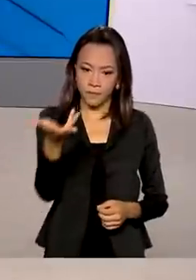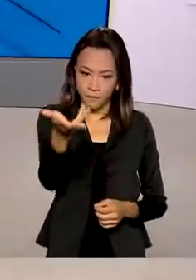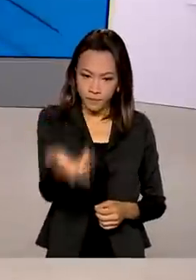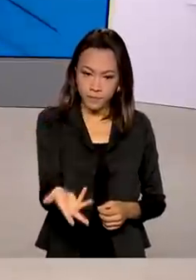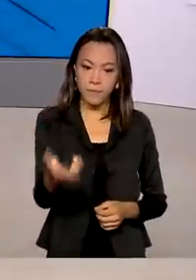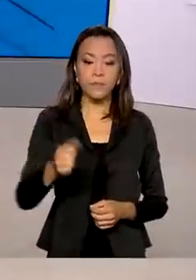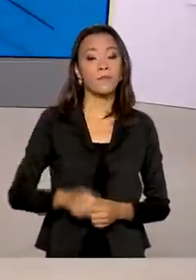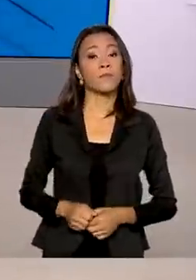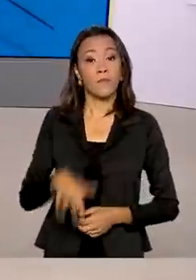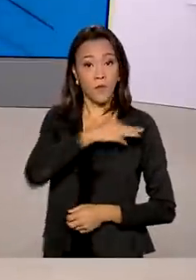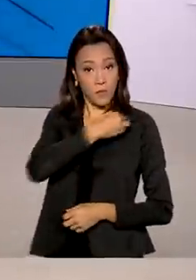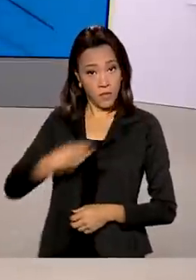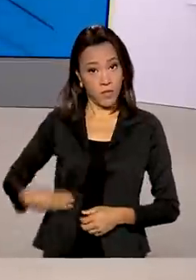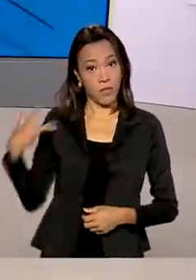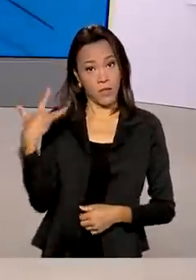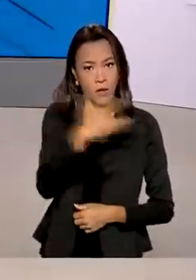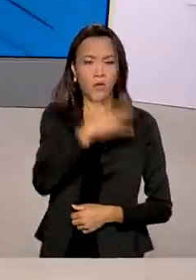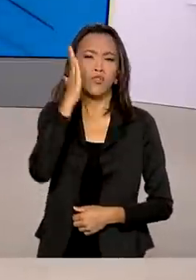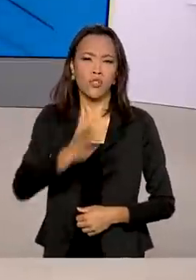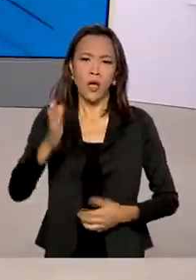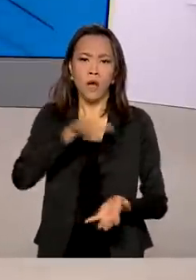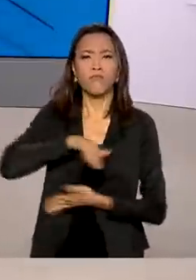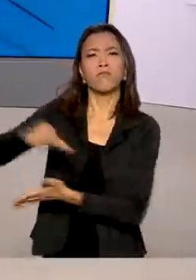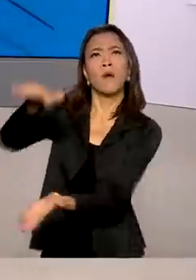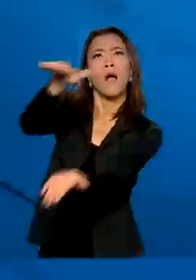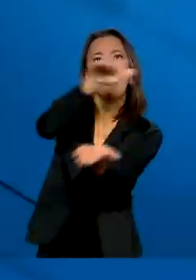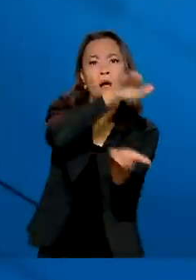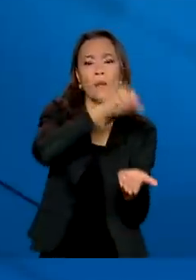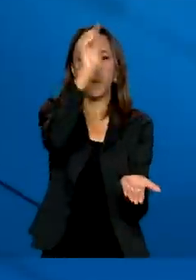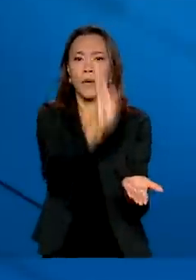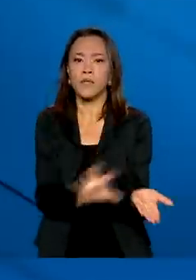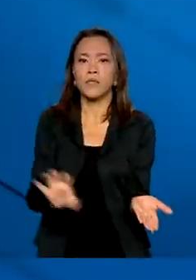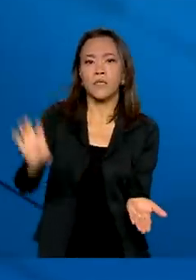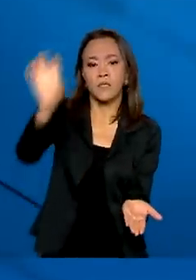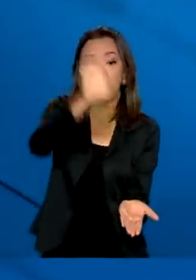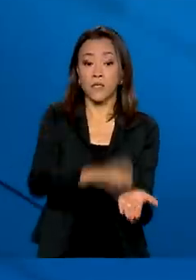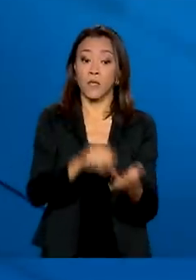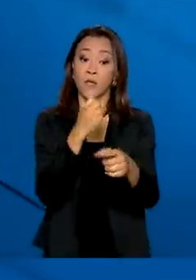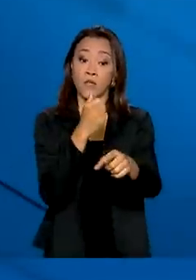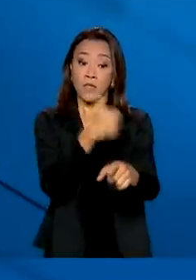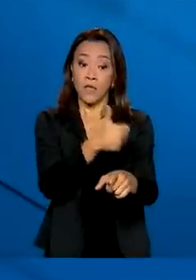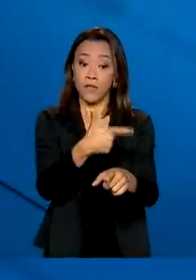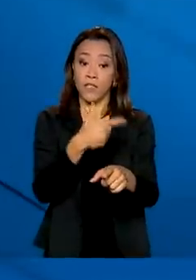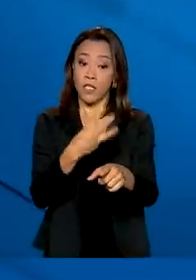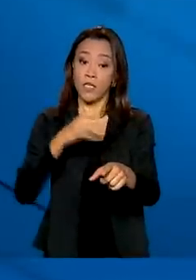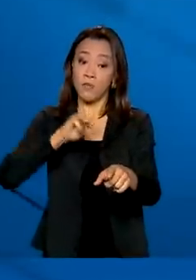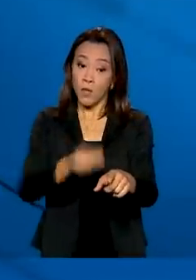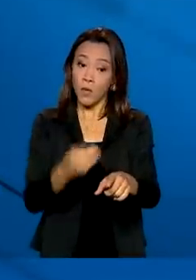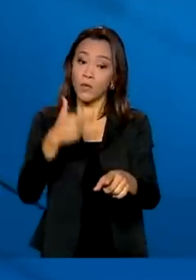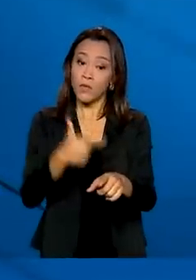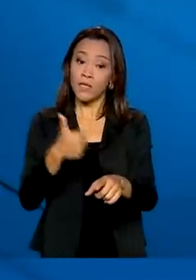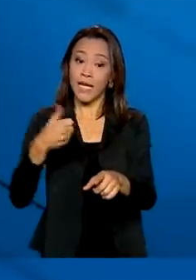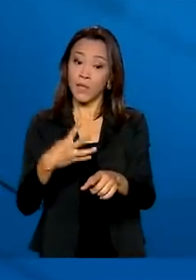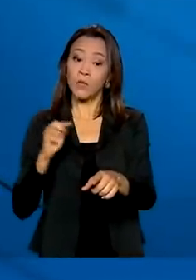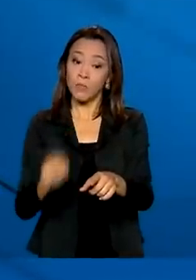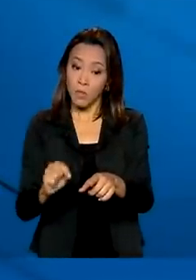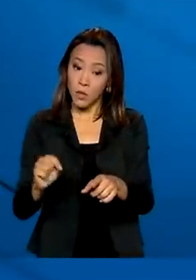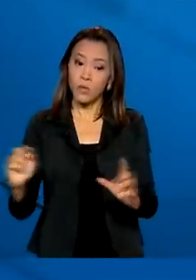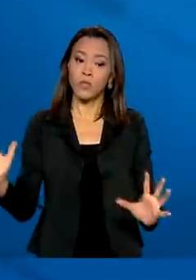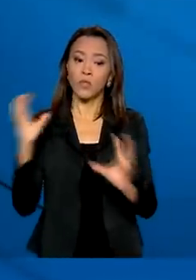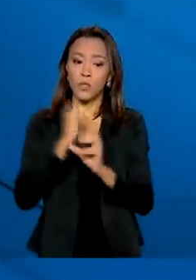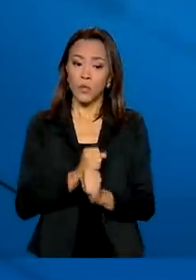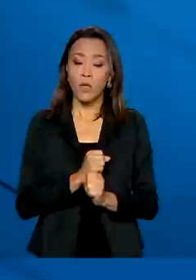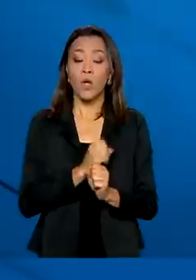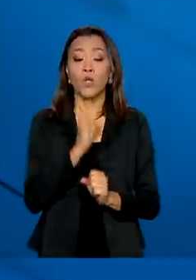Ministério da Saúde já distribuiu para todo o país 123.214.000 doses. Desse total foram